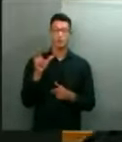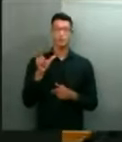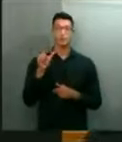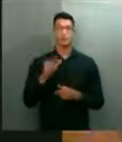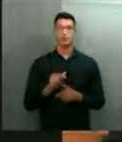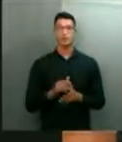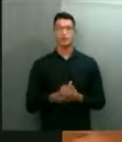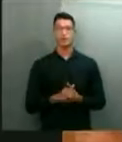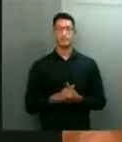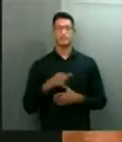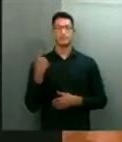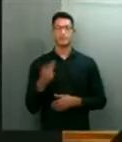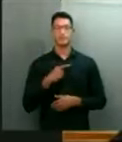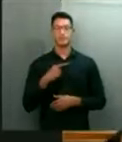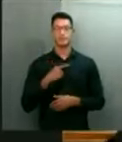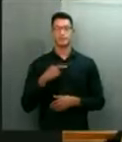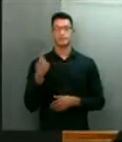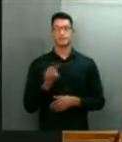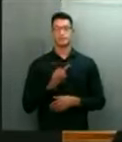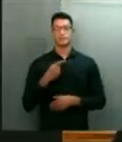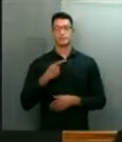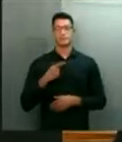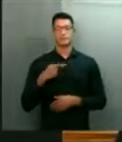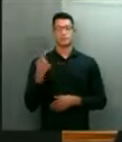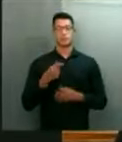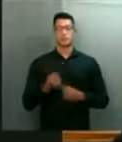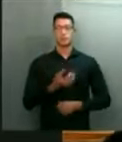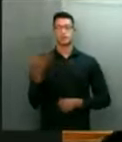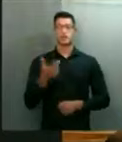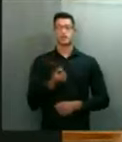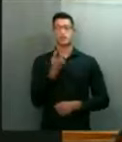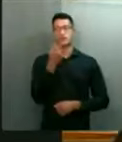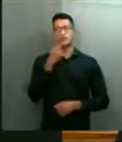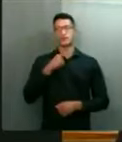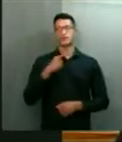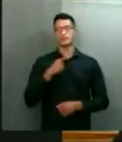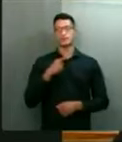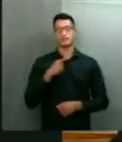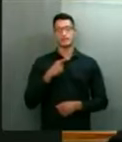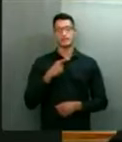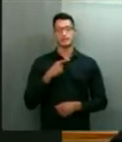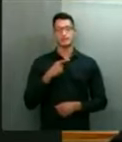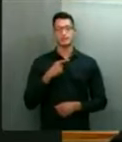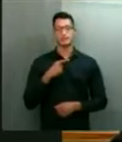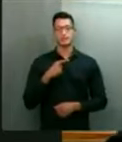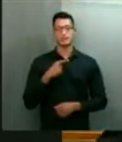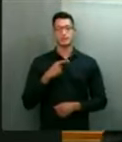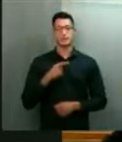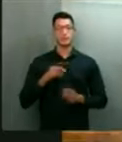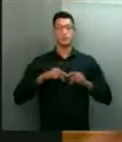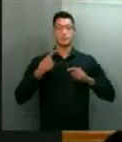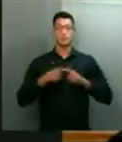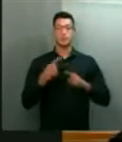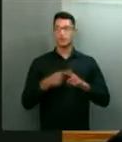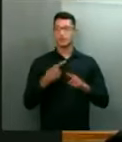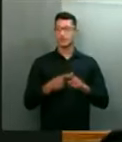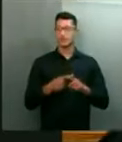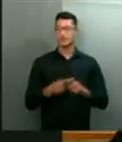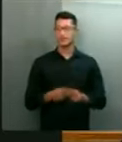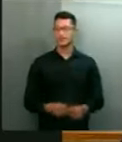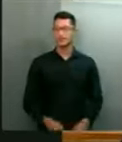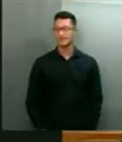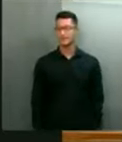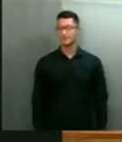é de conhecimento público a quantidade de farmácias que abriram durante a pandemia, porque é um bom negócio.